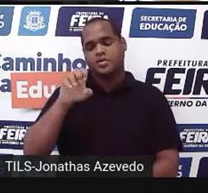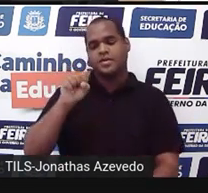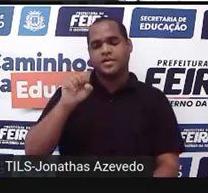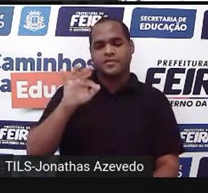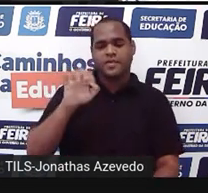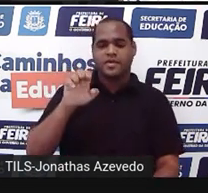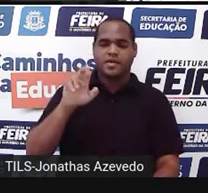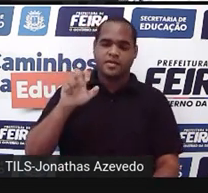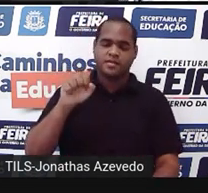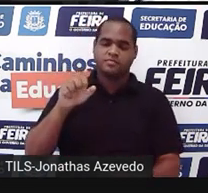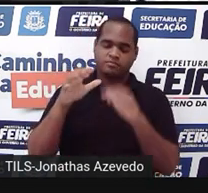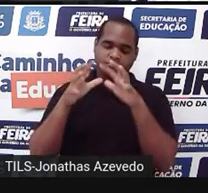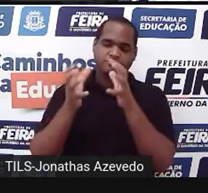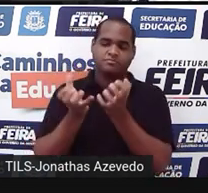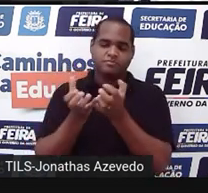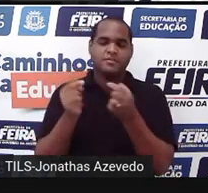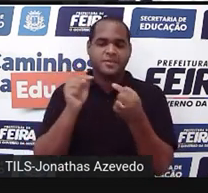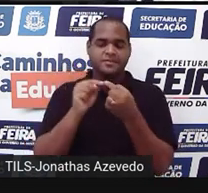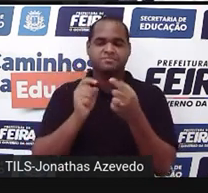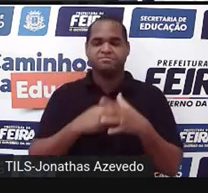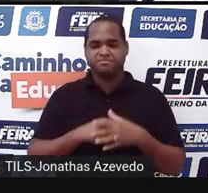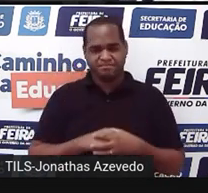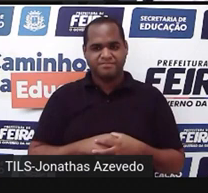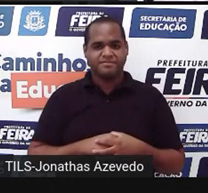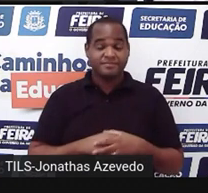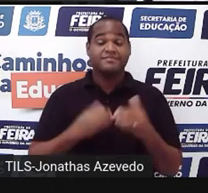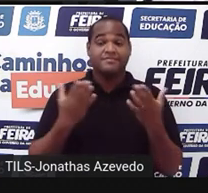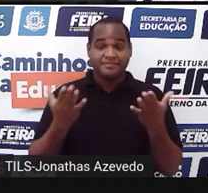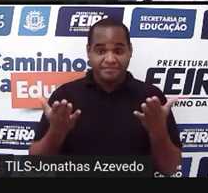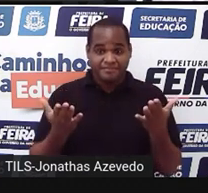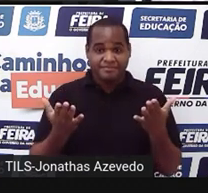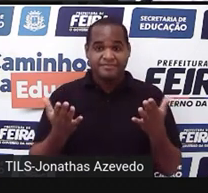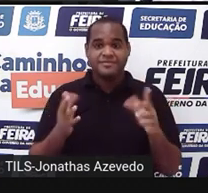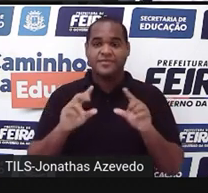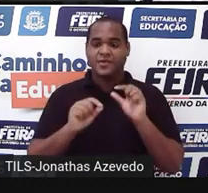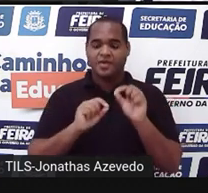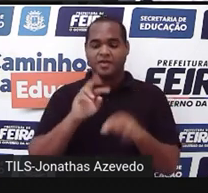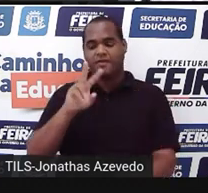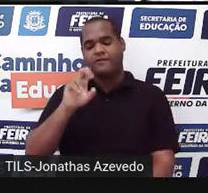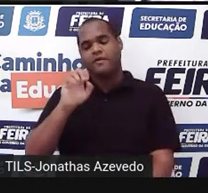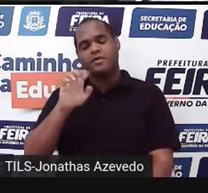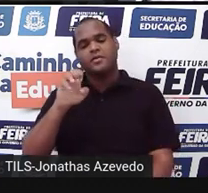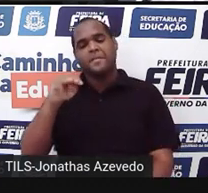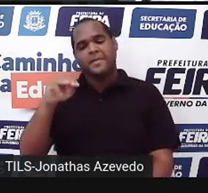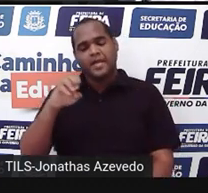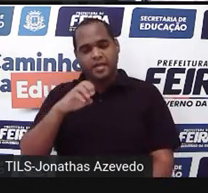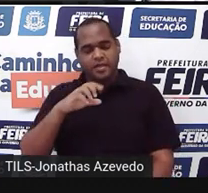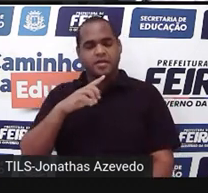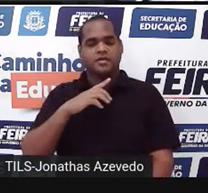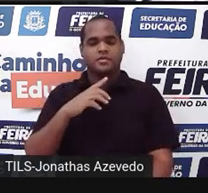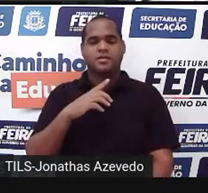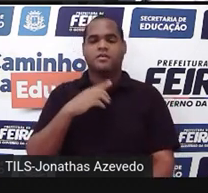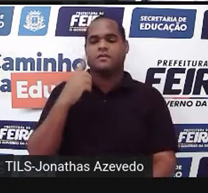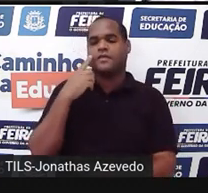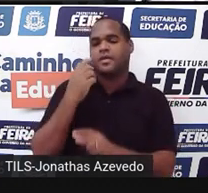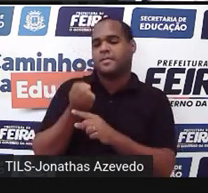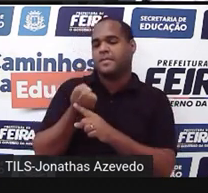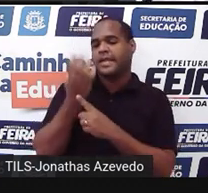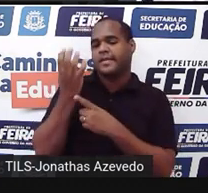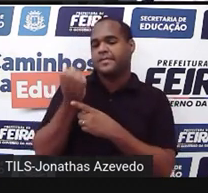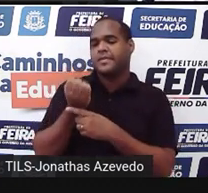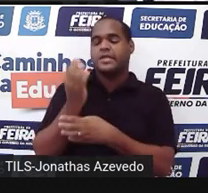esfera. Tá bom? Então, volume, medir o espaço